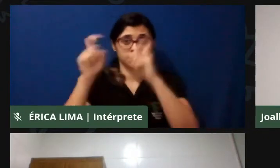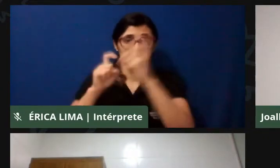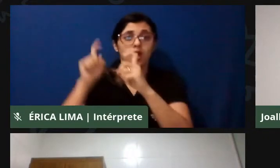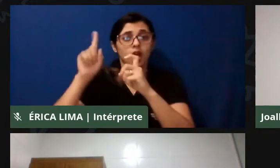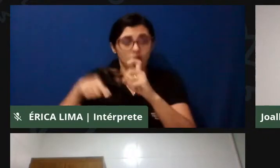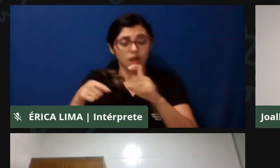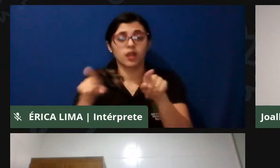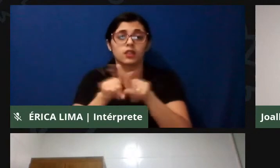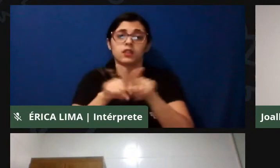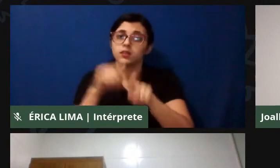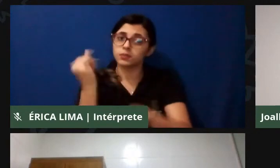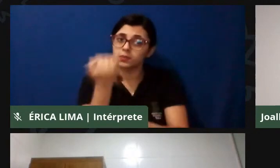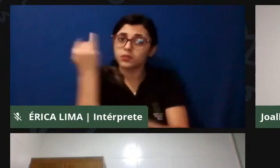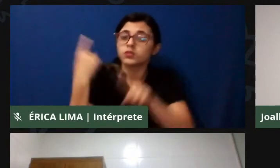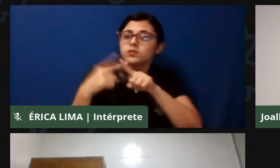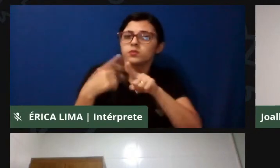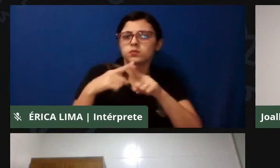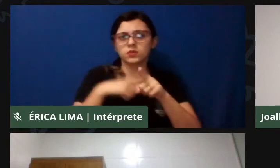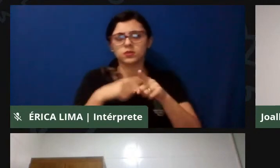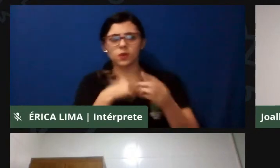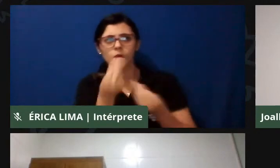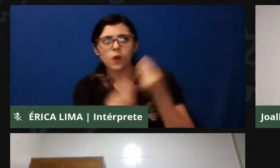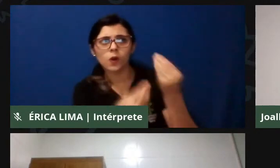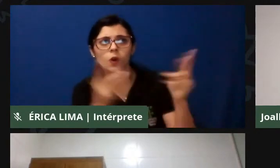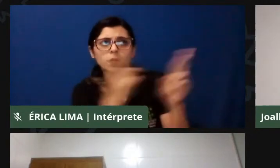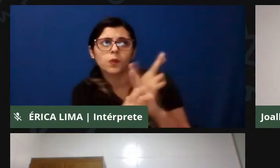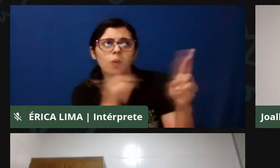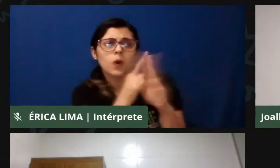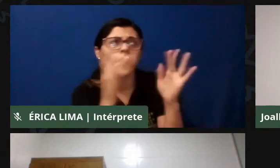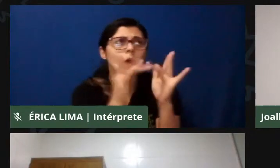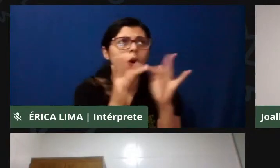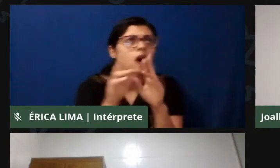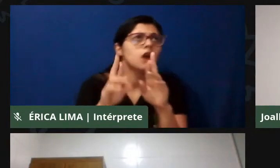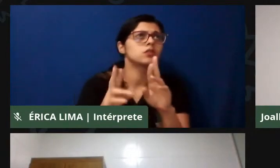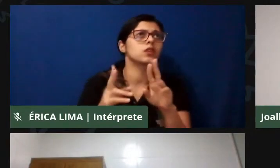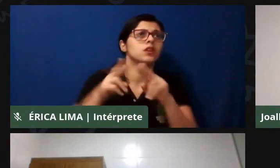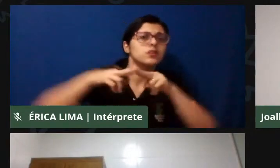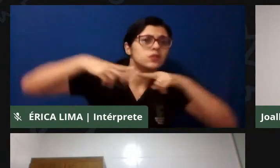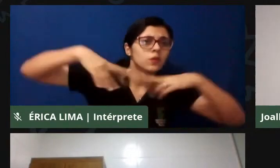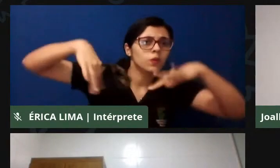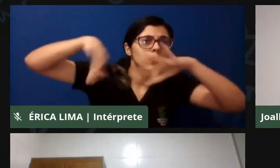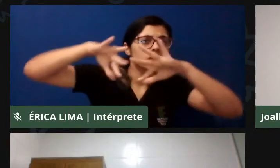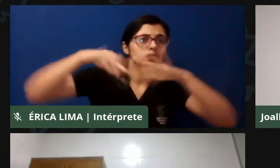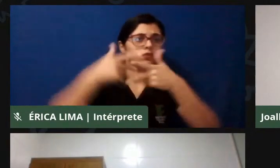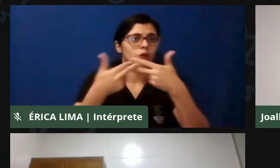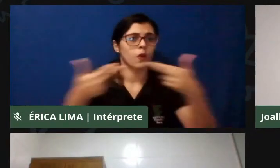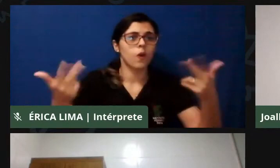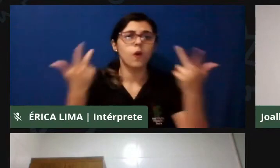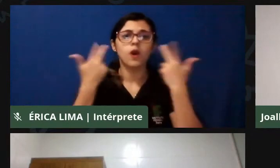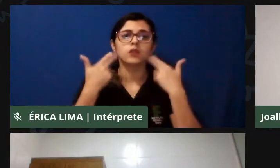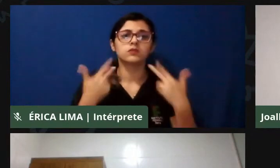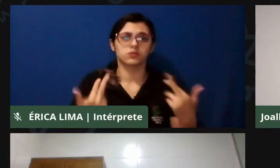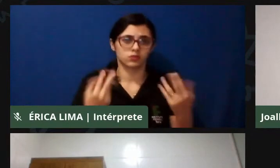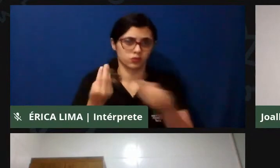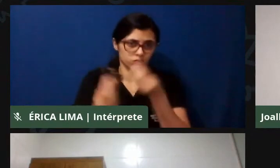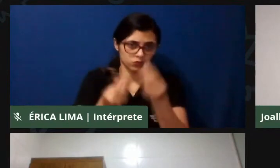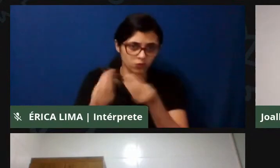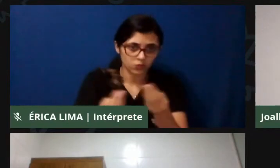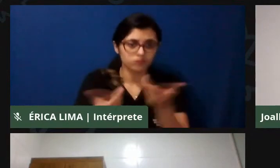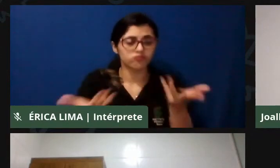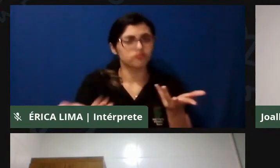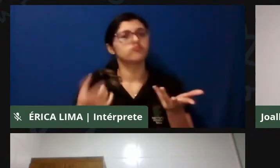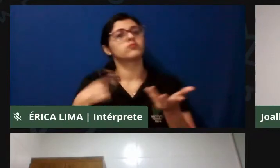lógica de relacionar-se com a natureza, de relacionar-se com os recursos naturais. Então eu trago aí esse debate, o Tiago inclusive